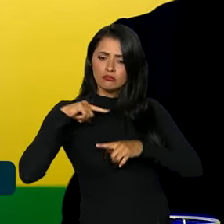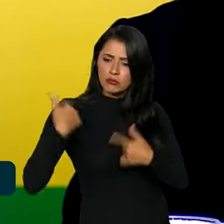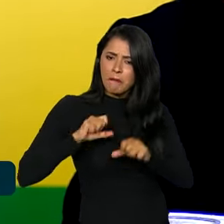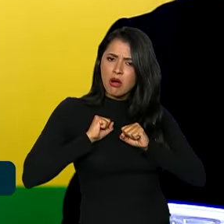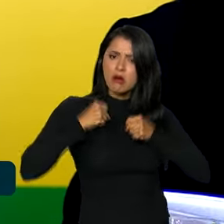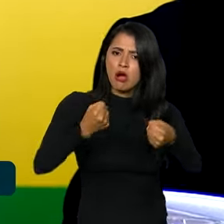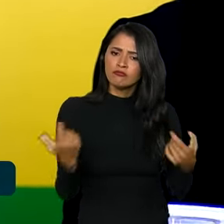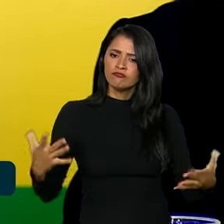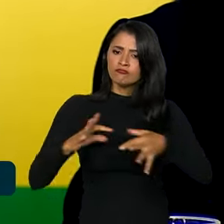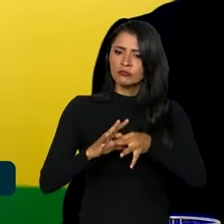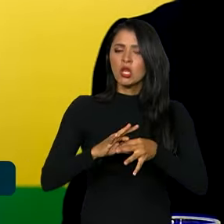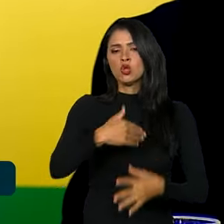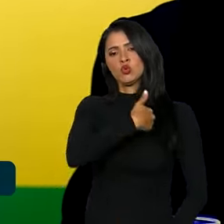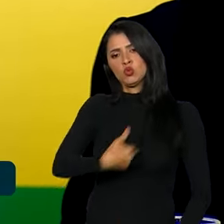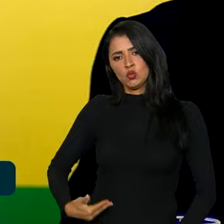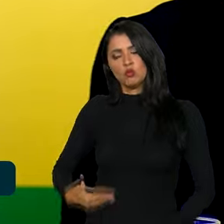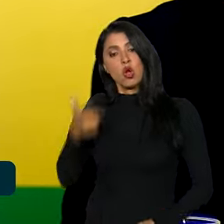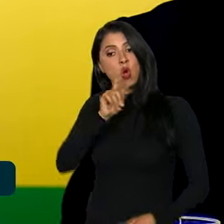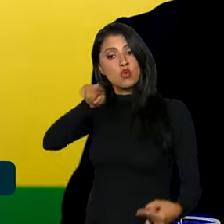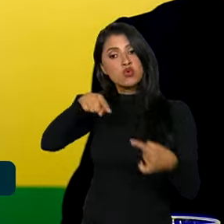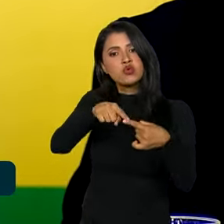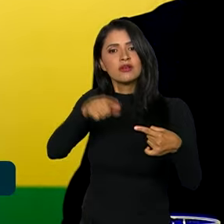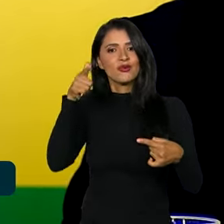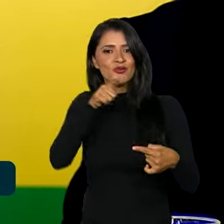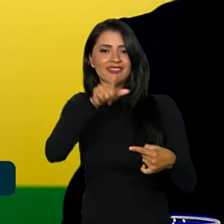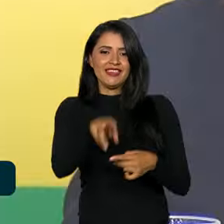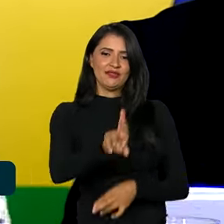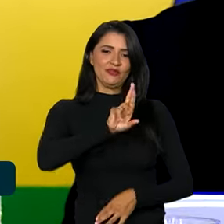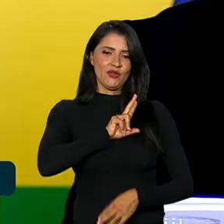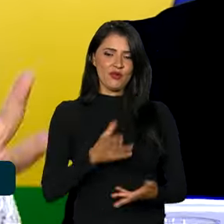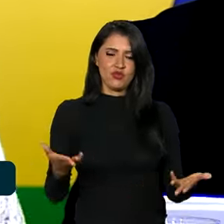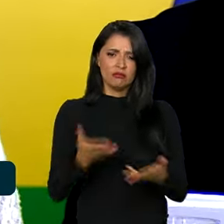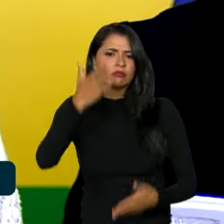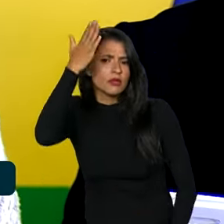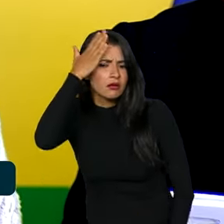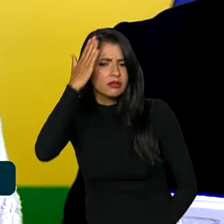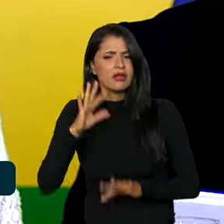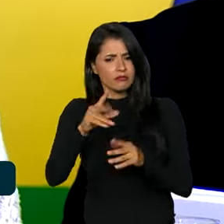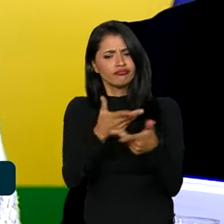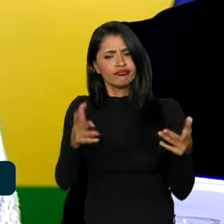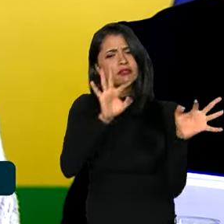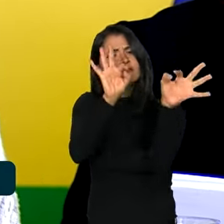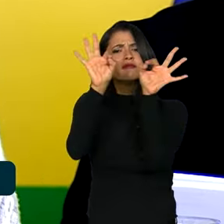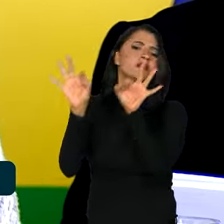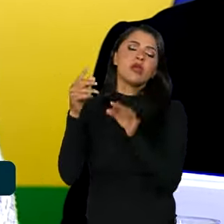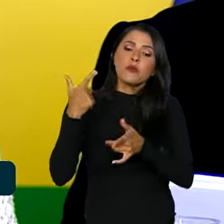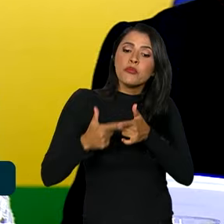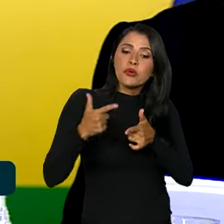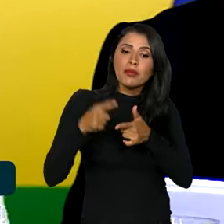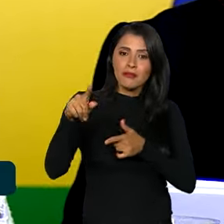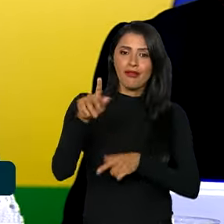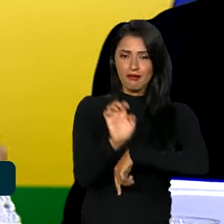integrada do governo para poder alcançar esse resultado. Eu sei que todo mundo acompanha o problema do